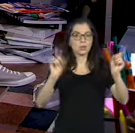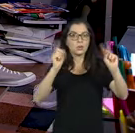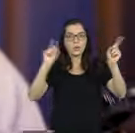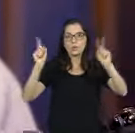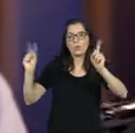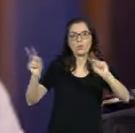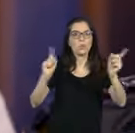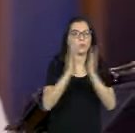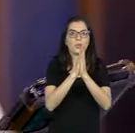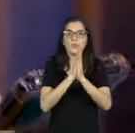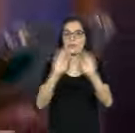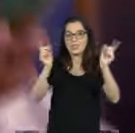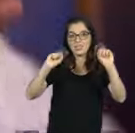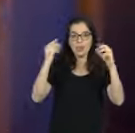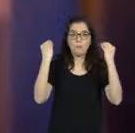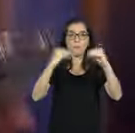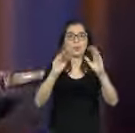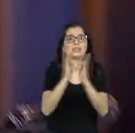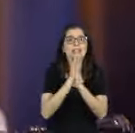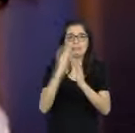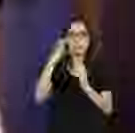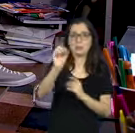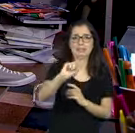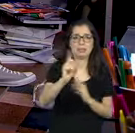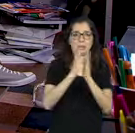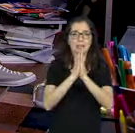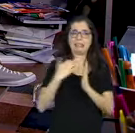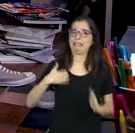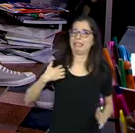Não, não. Não posta isso não. Você quer me queimar?